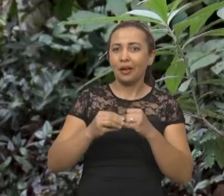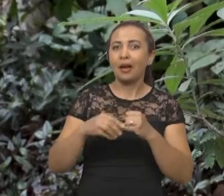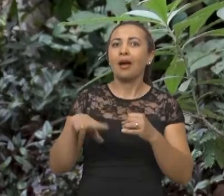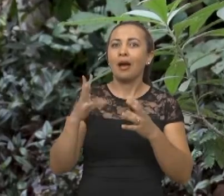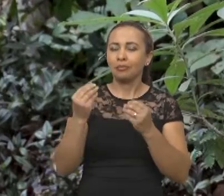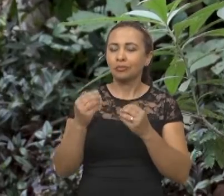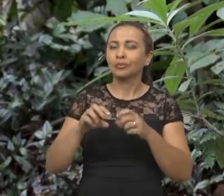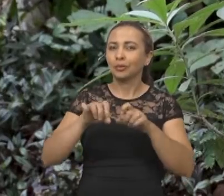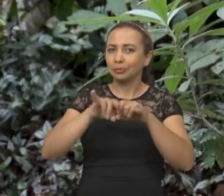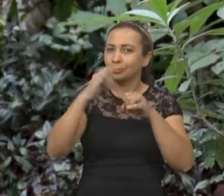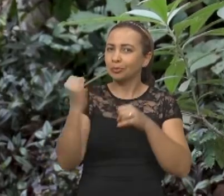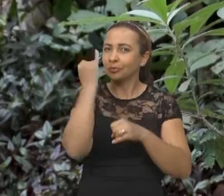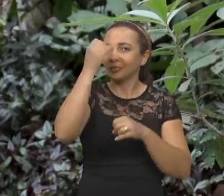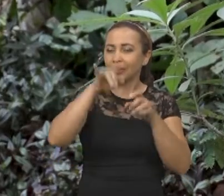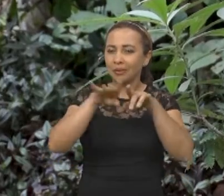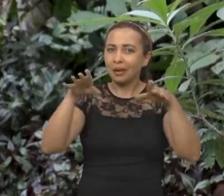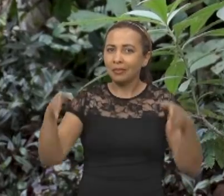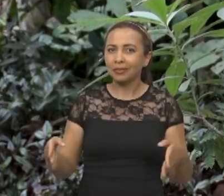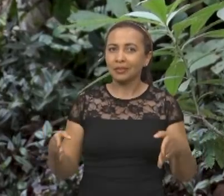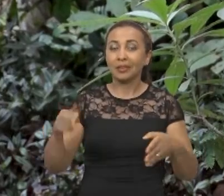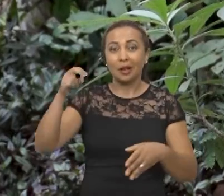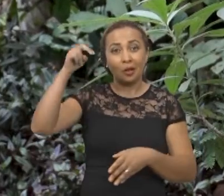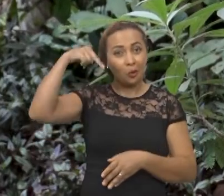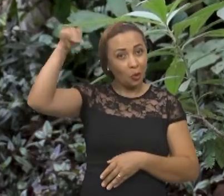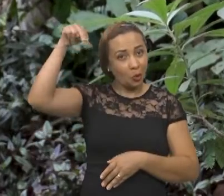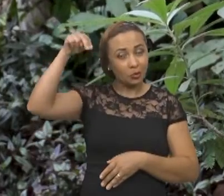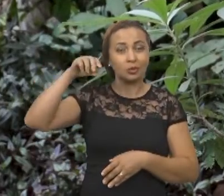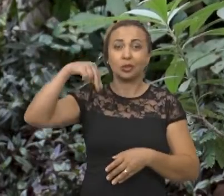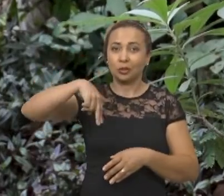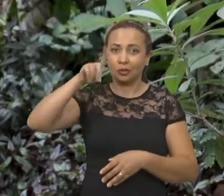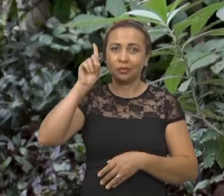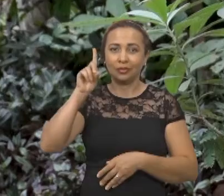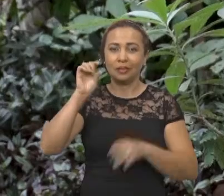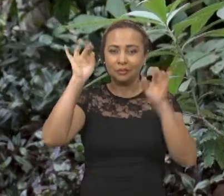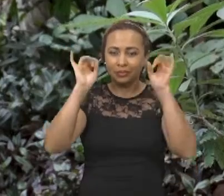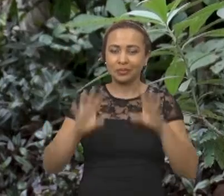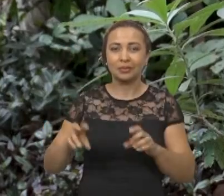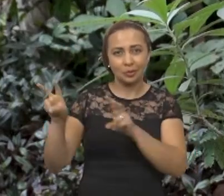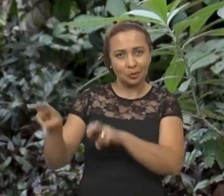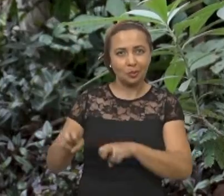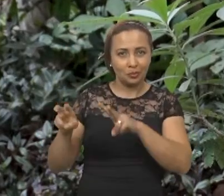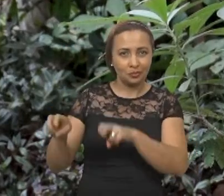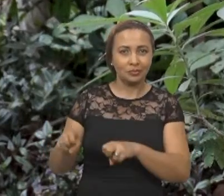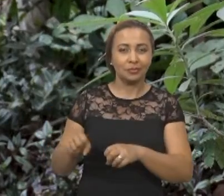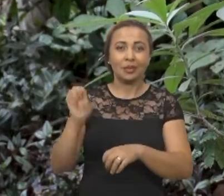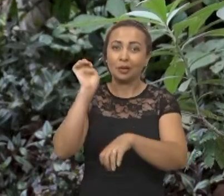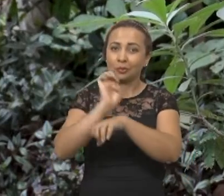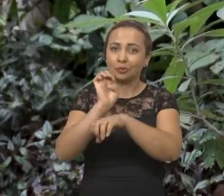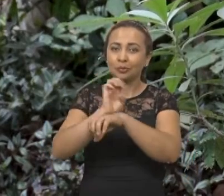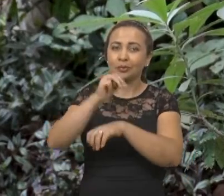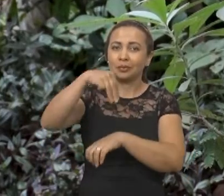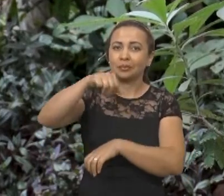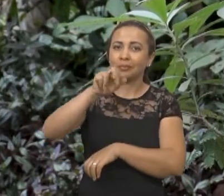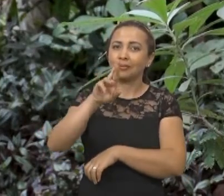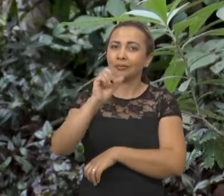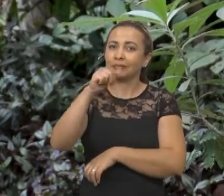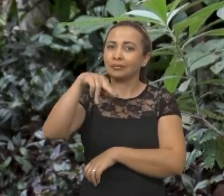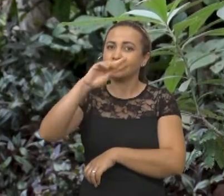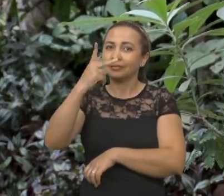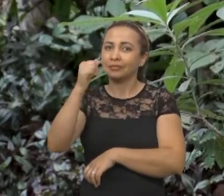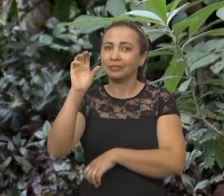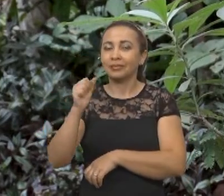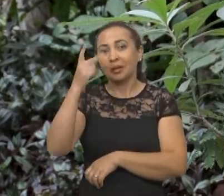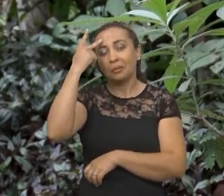um dos principais componentes da nossa mesa nas regiões norte e nordeste, especialmente na zona rural. No estado do Maranhão,